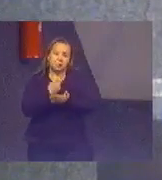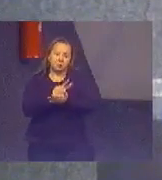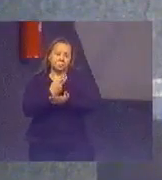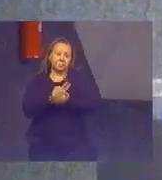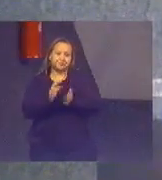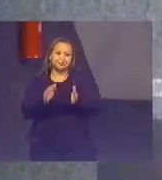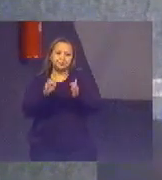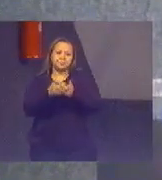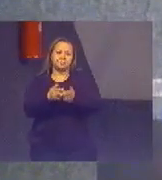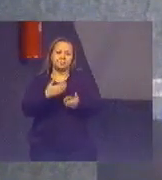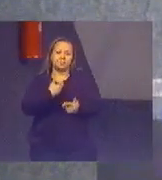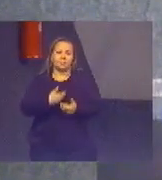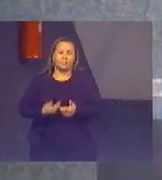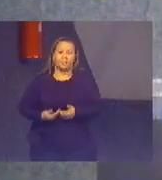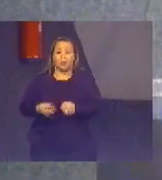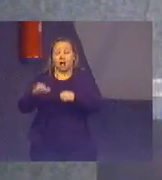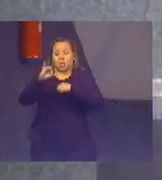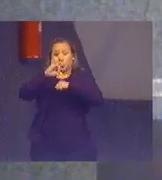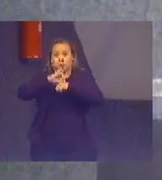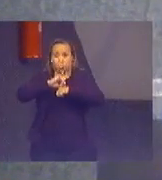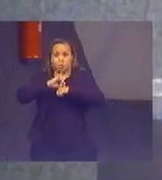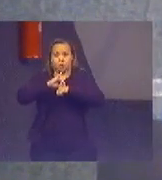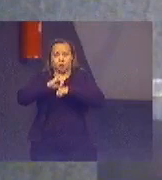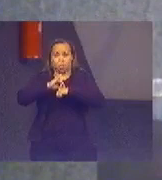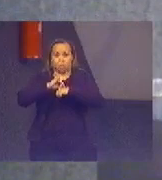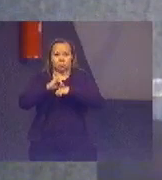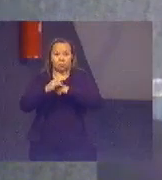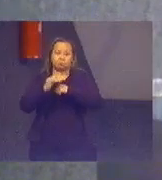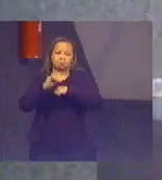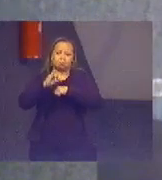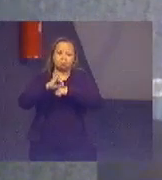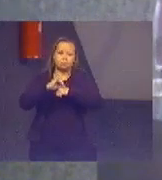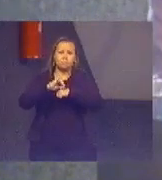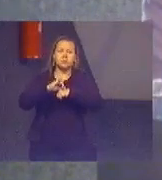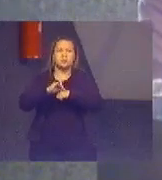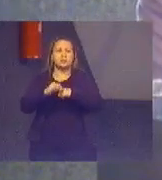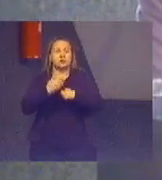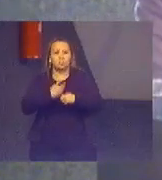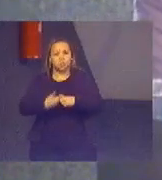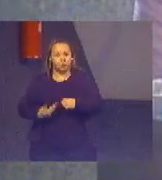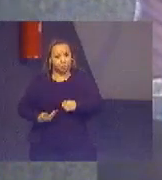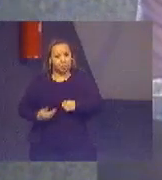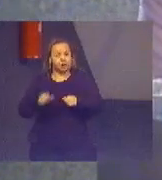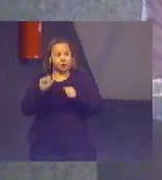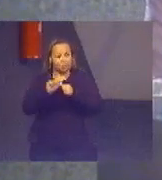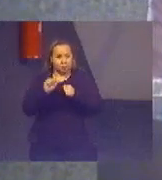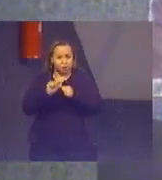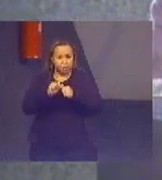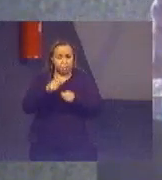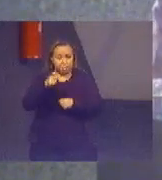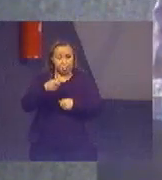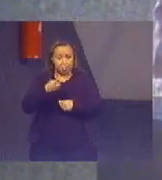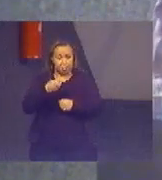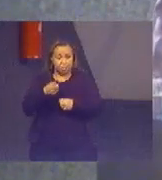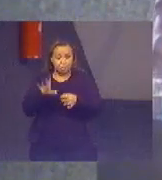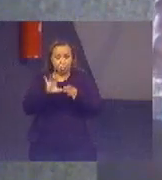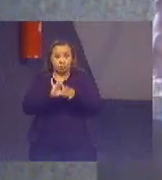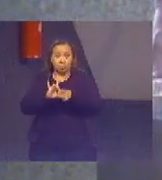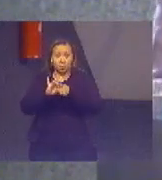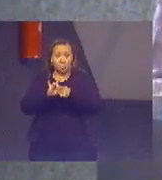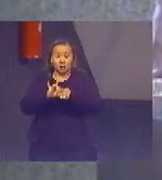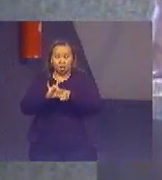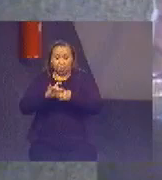O centro de governo constituiu a comissão nacional, que deve ser o gancho entre essas políticas